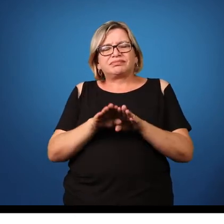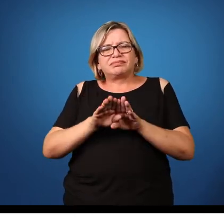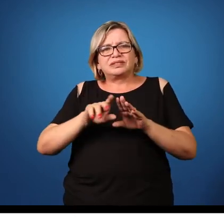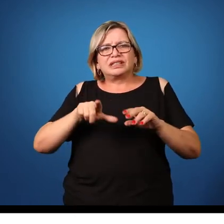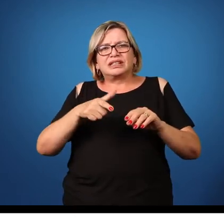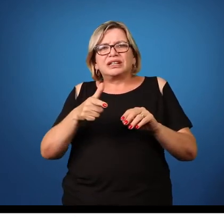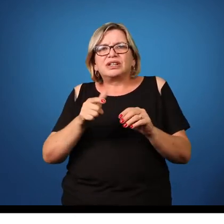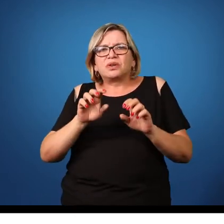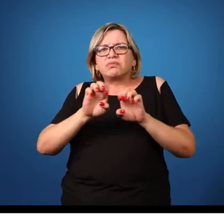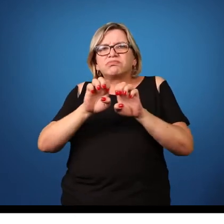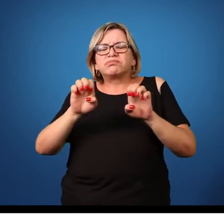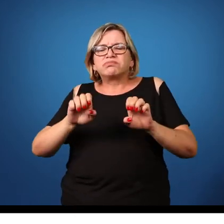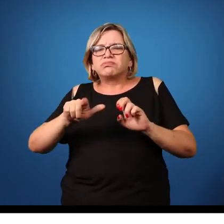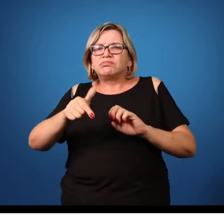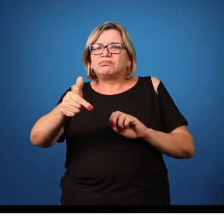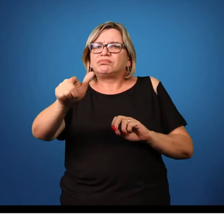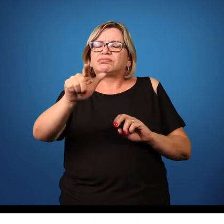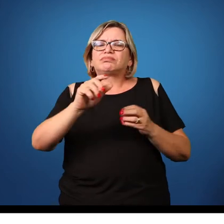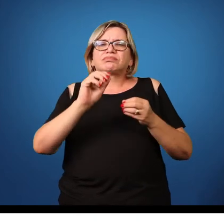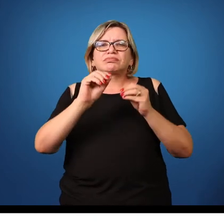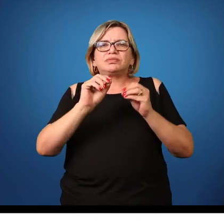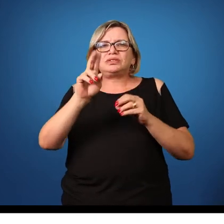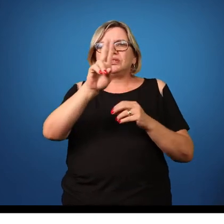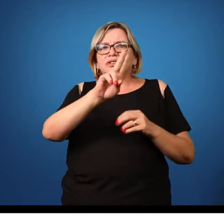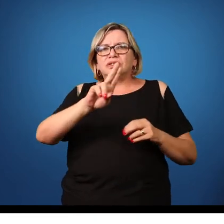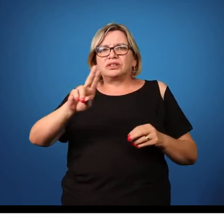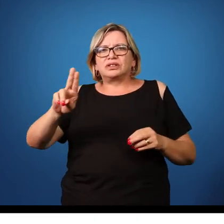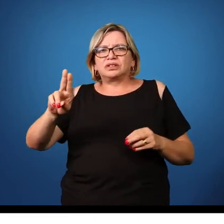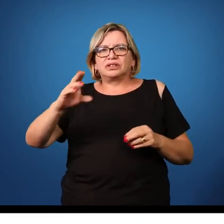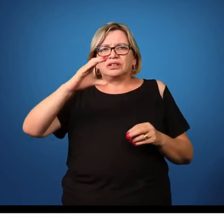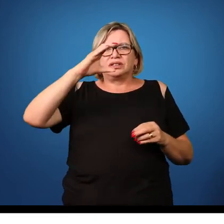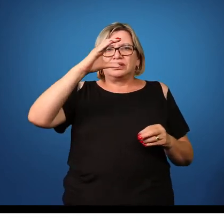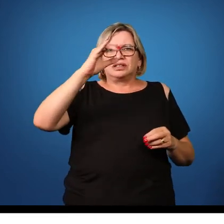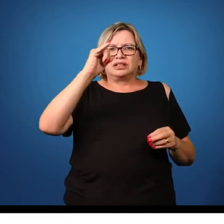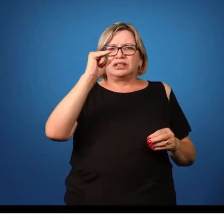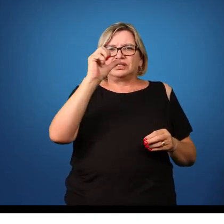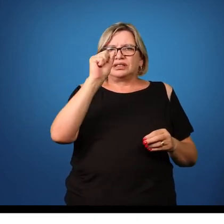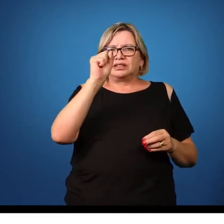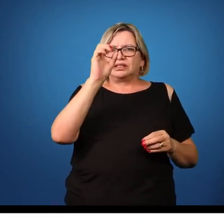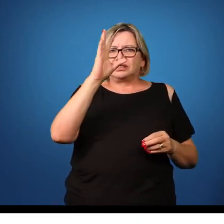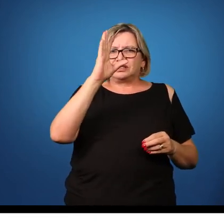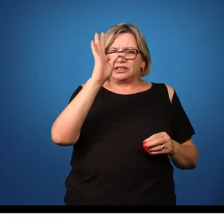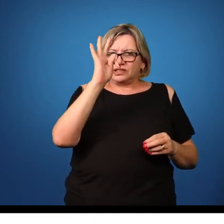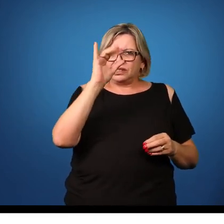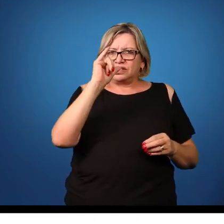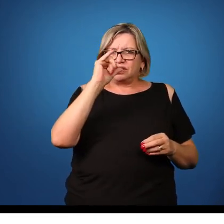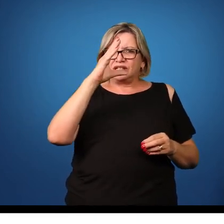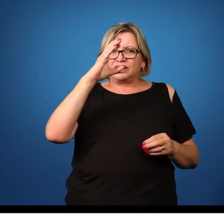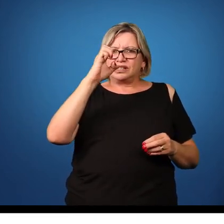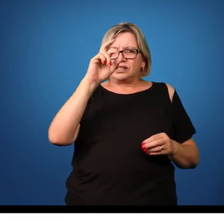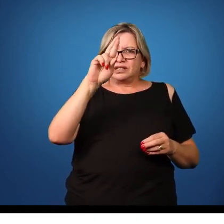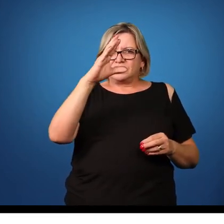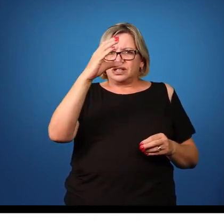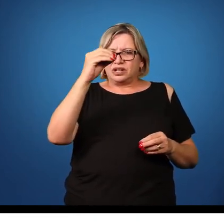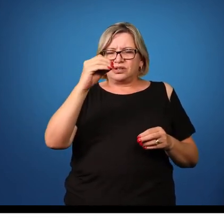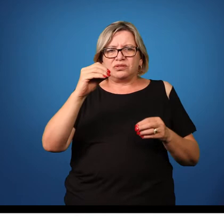referente às tênias que é chamada de cisticerco. O cisticerco é uma estrutura presente no tecido dos animais,